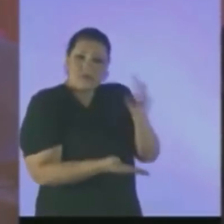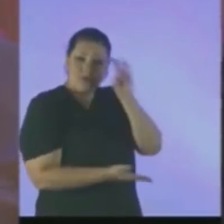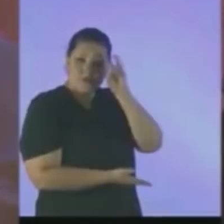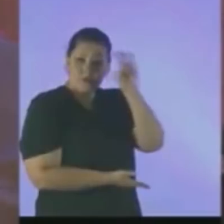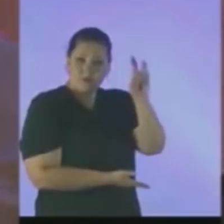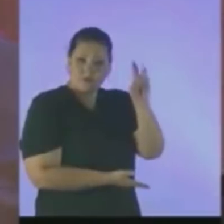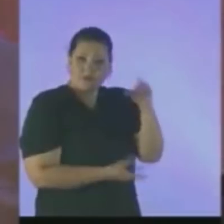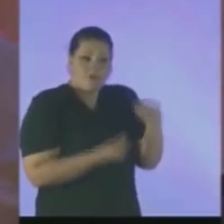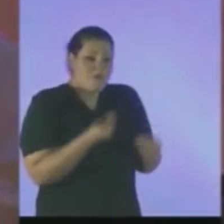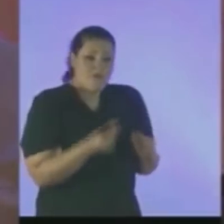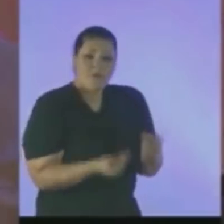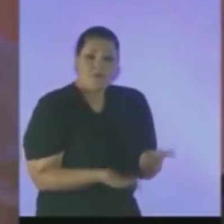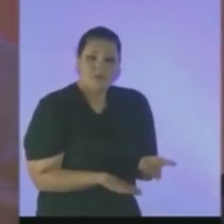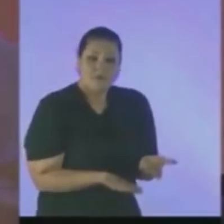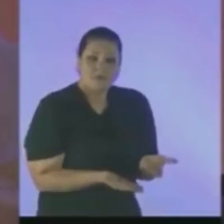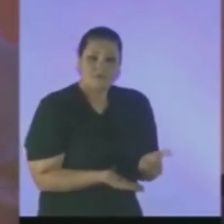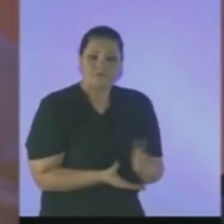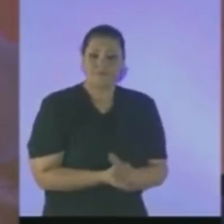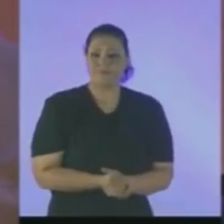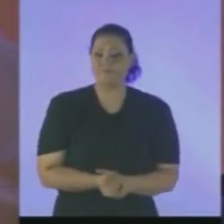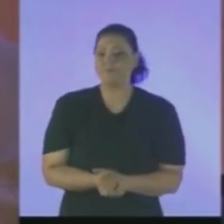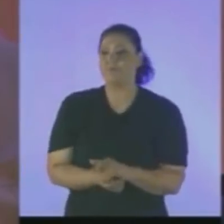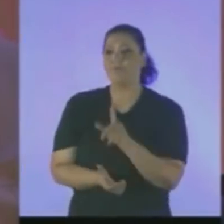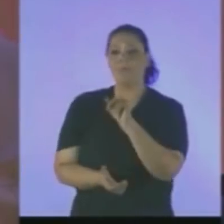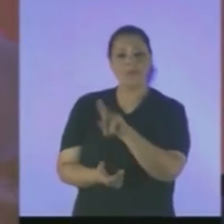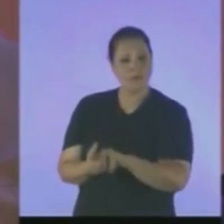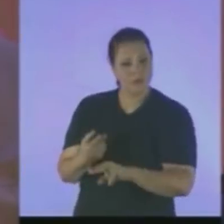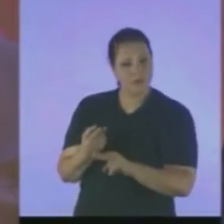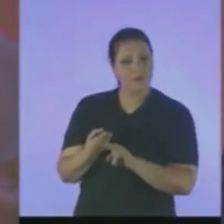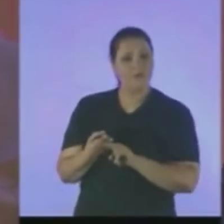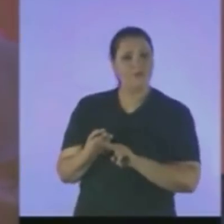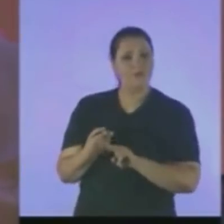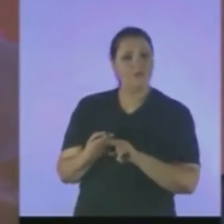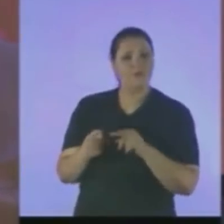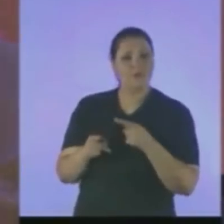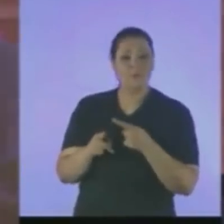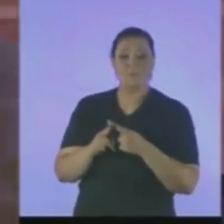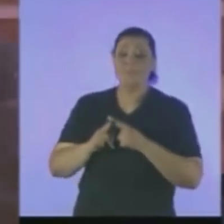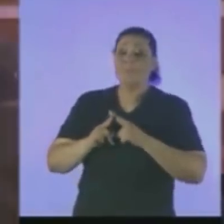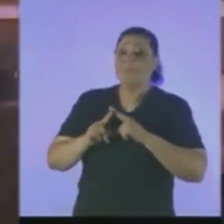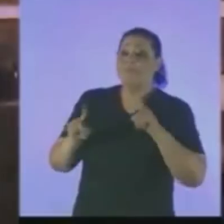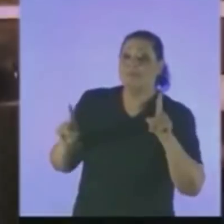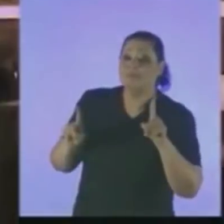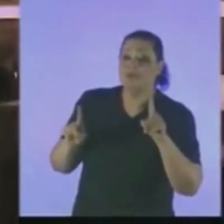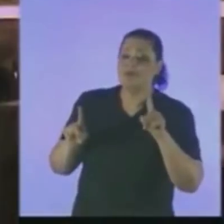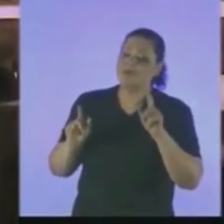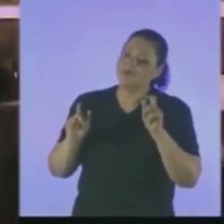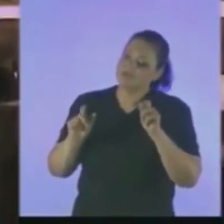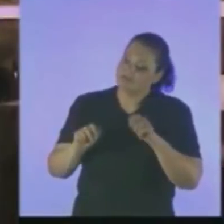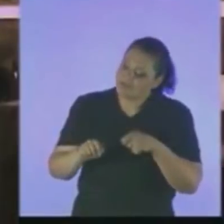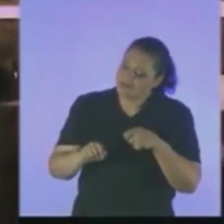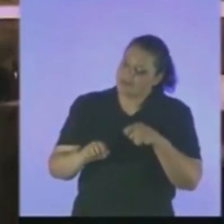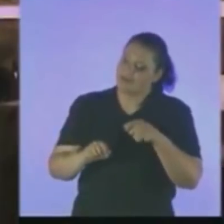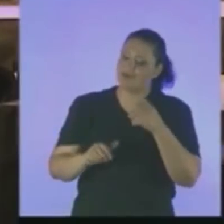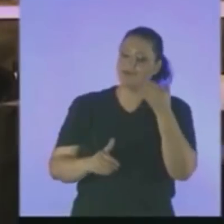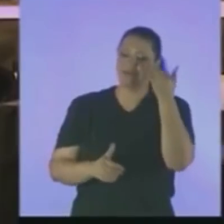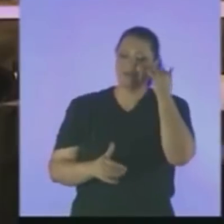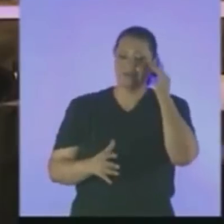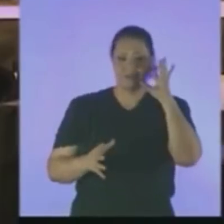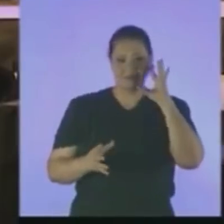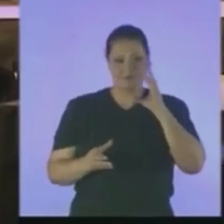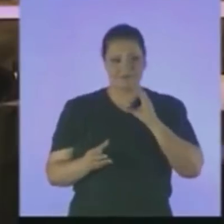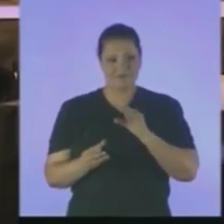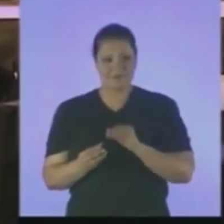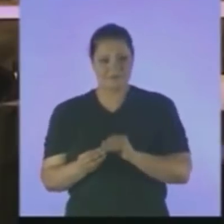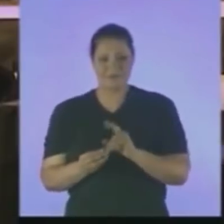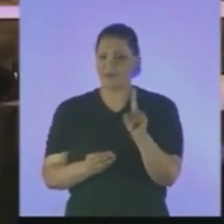Ó Senhor Utilizam-na Com as exceções Compreensíveis Para